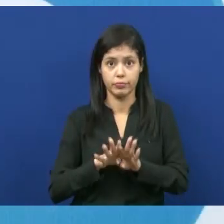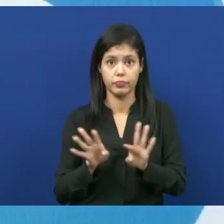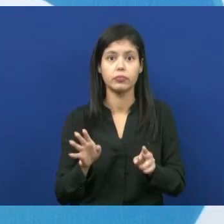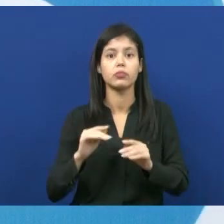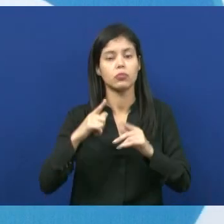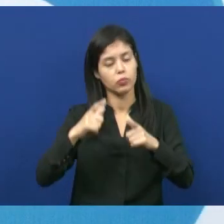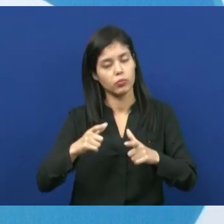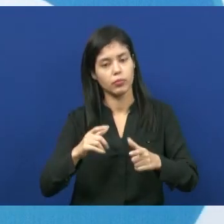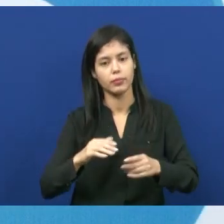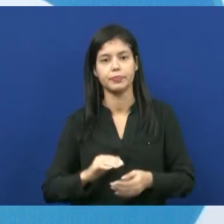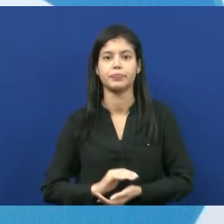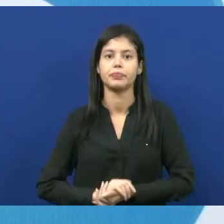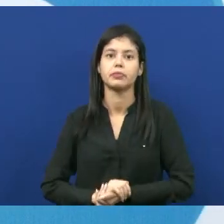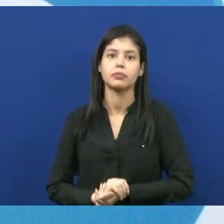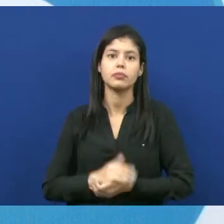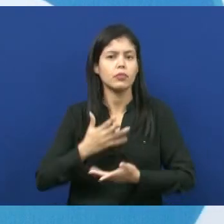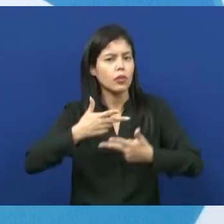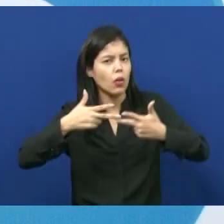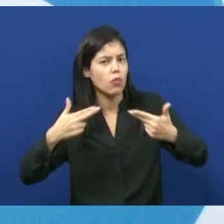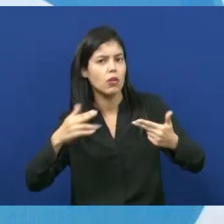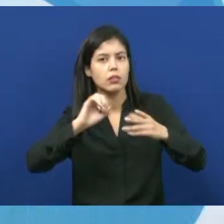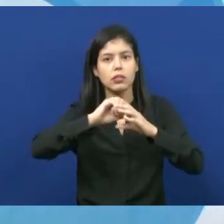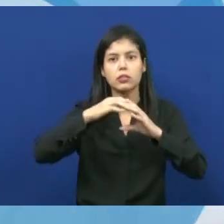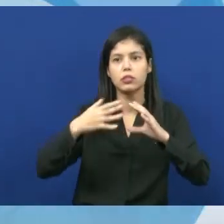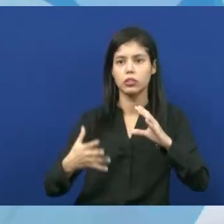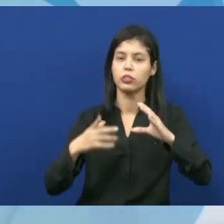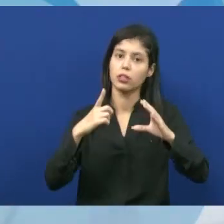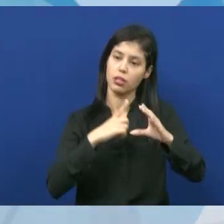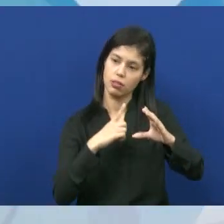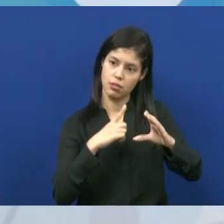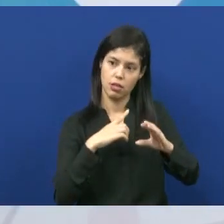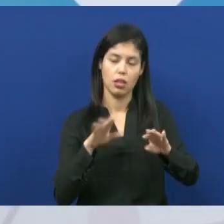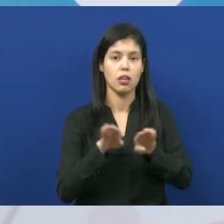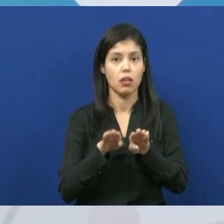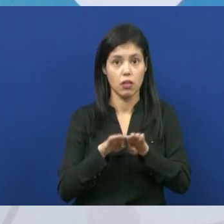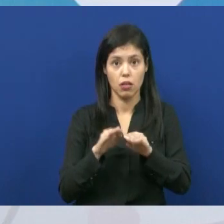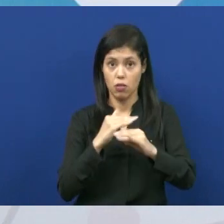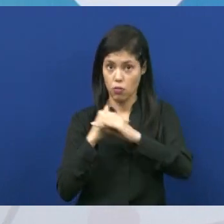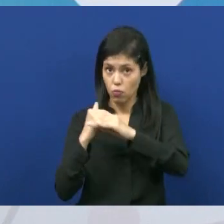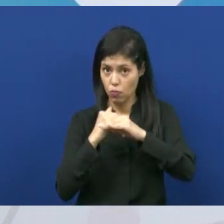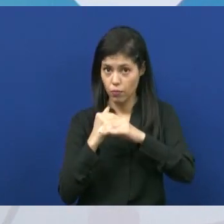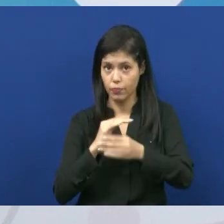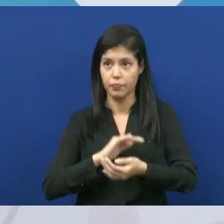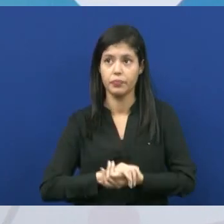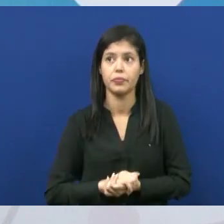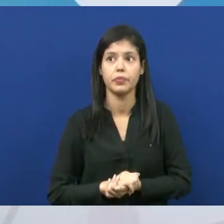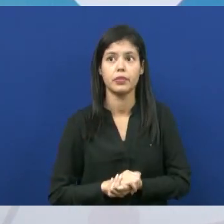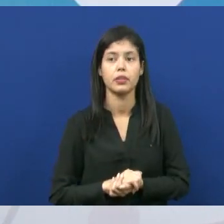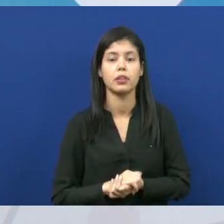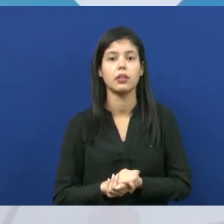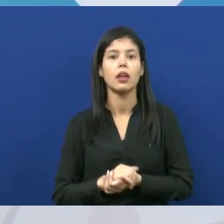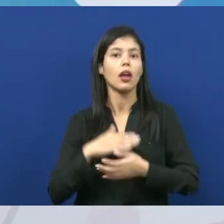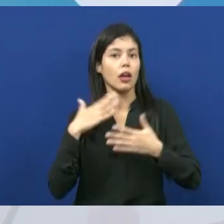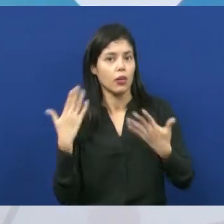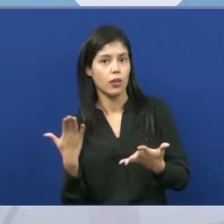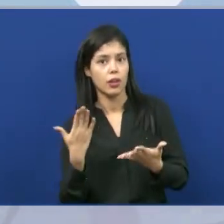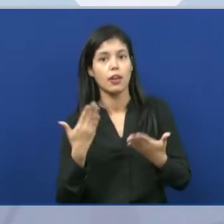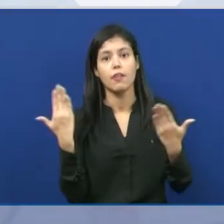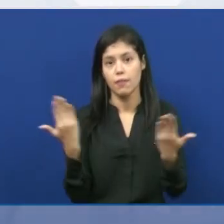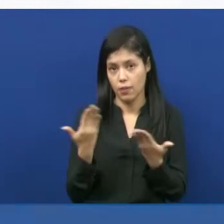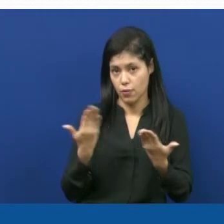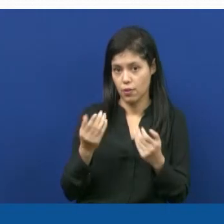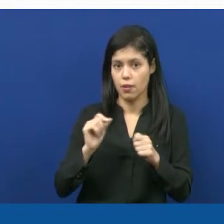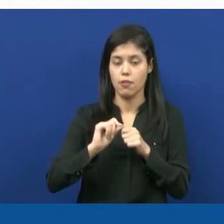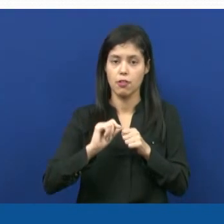sozinho. Então, essas são algumas características que eles vão ter em comum. Então, para a gente exercitar a aula de